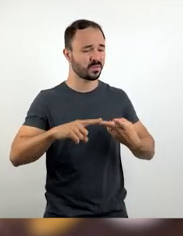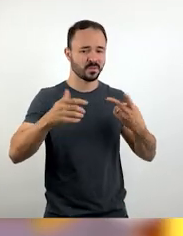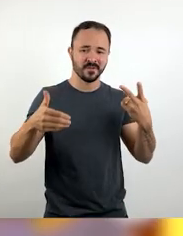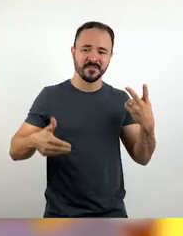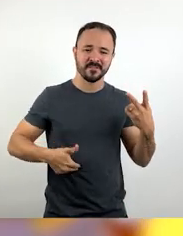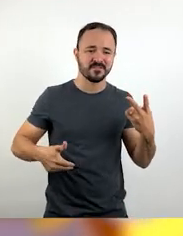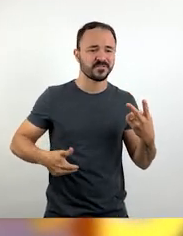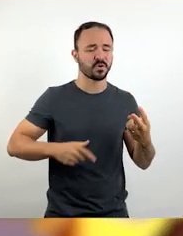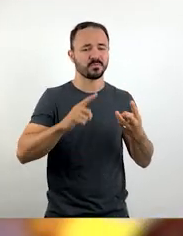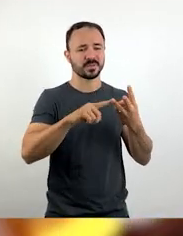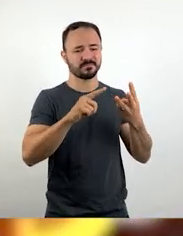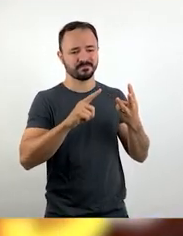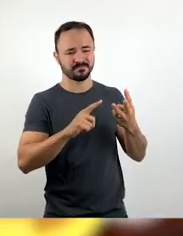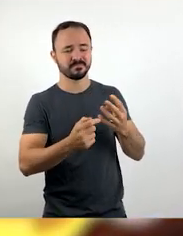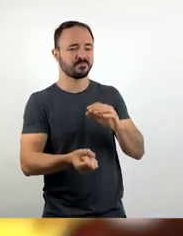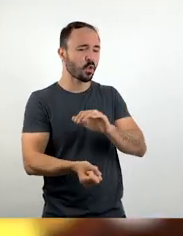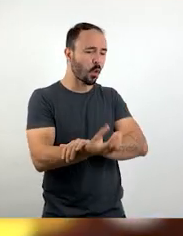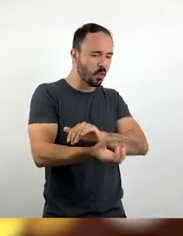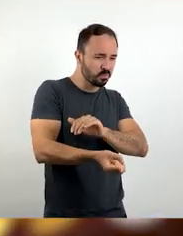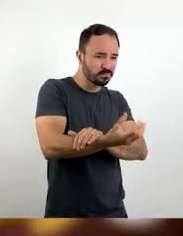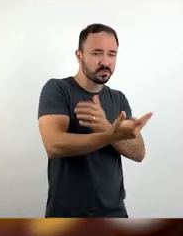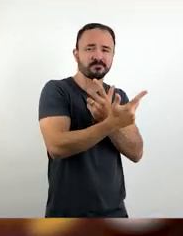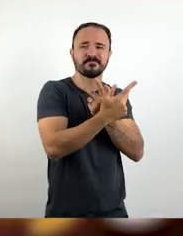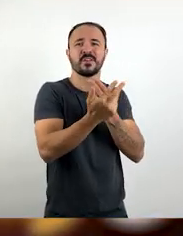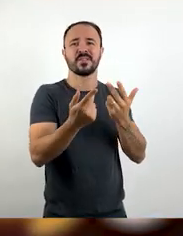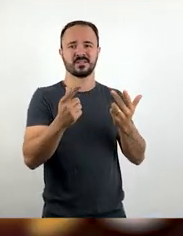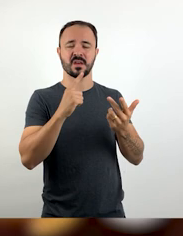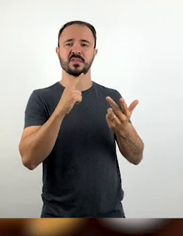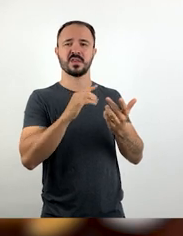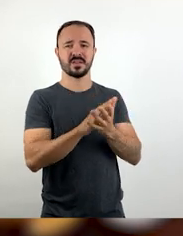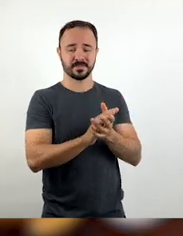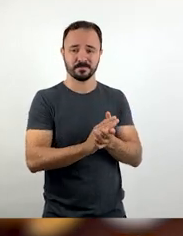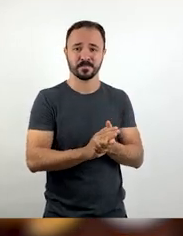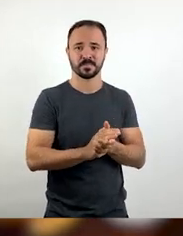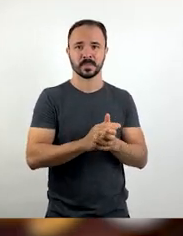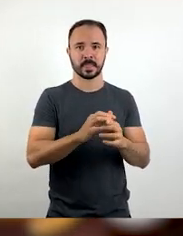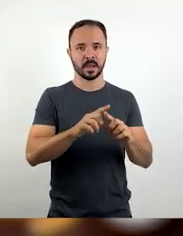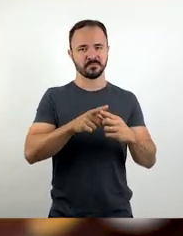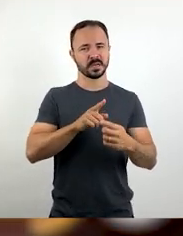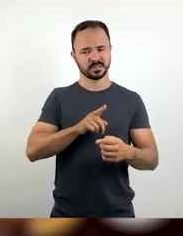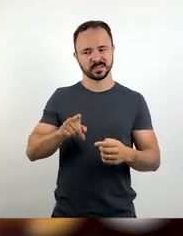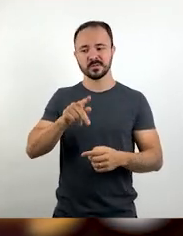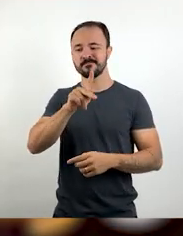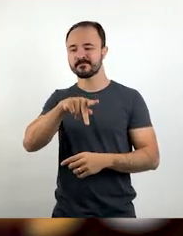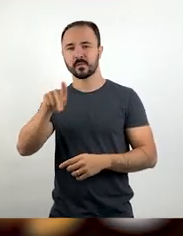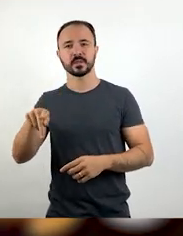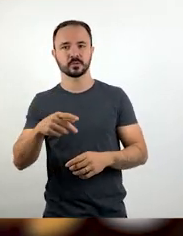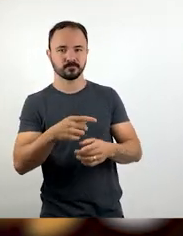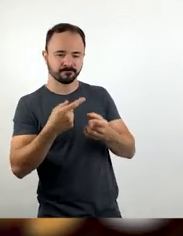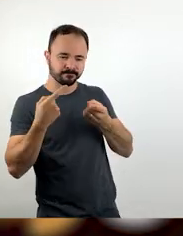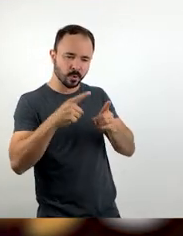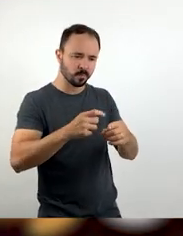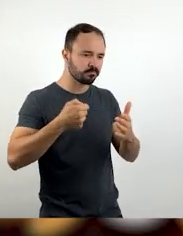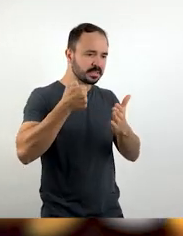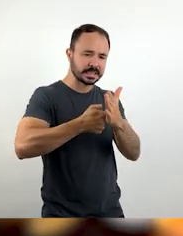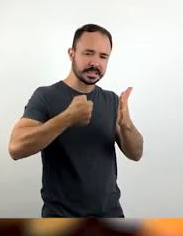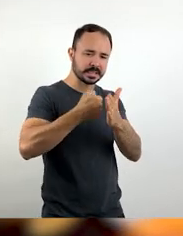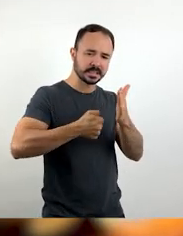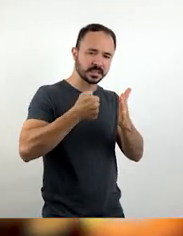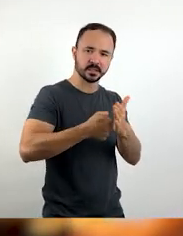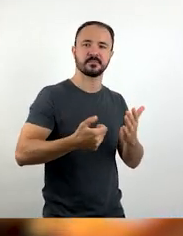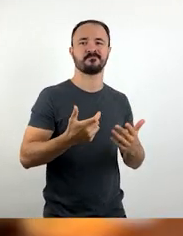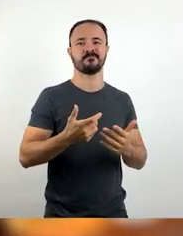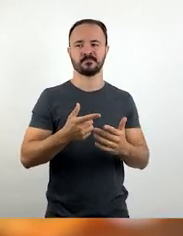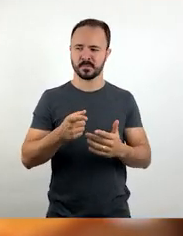corrupção. É possível até que mude o sistema de saúde desse povo sofredor. Eu insisto